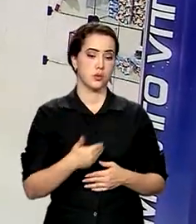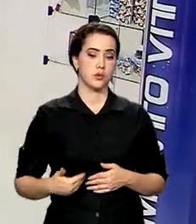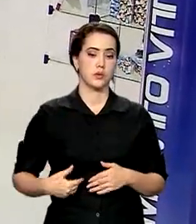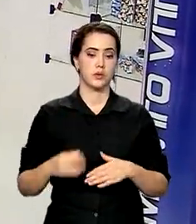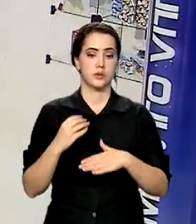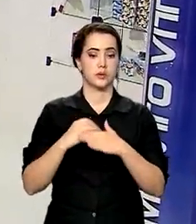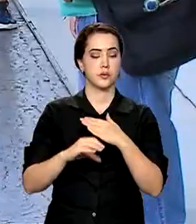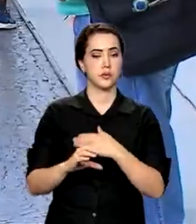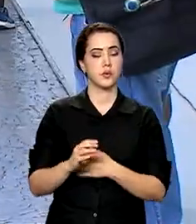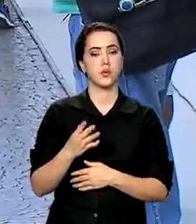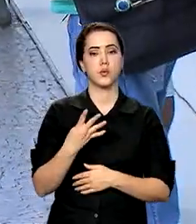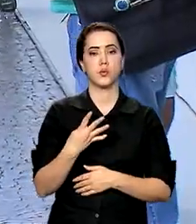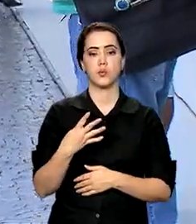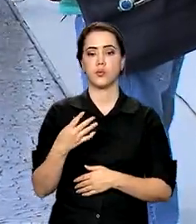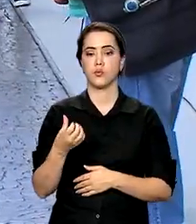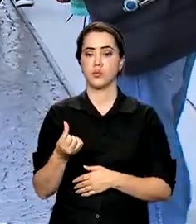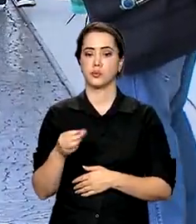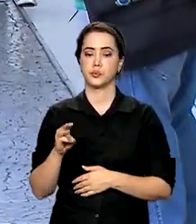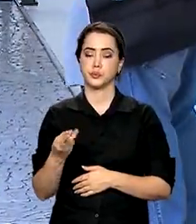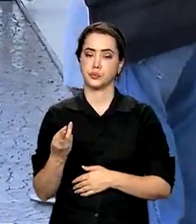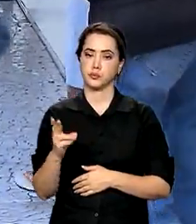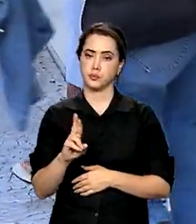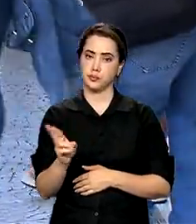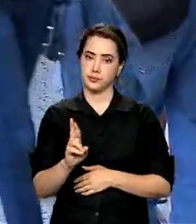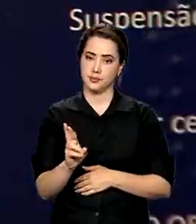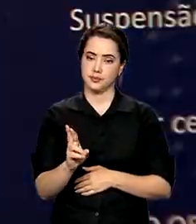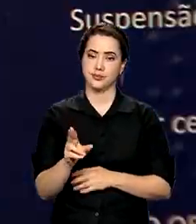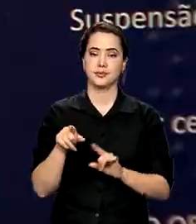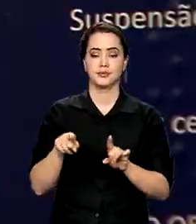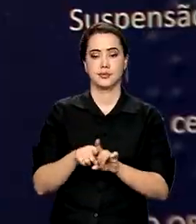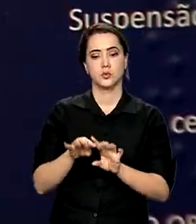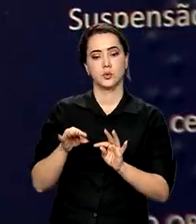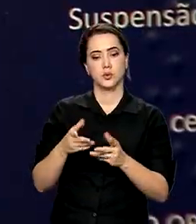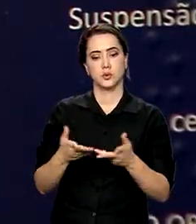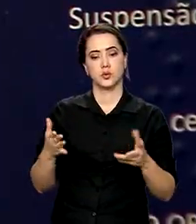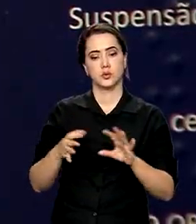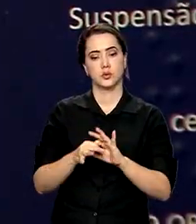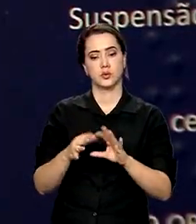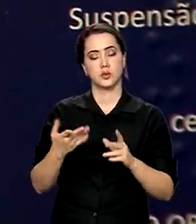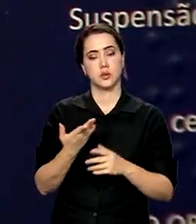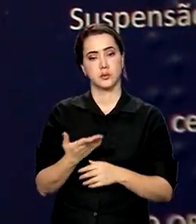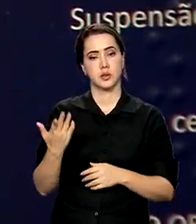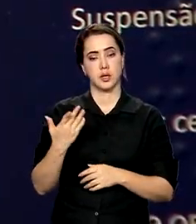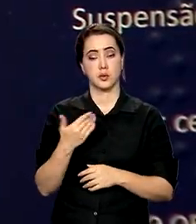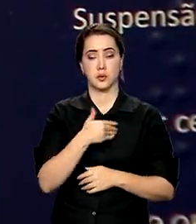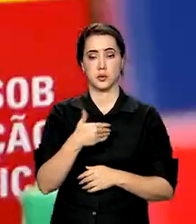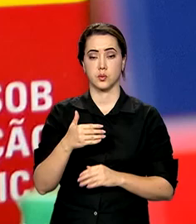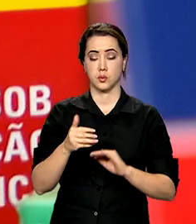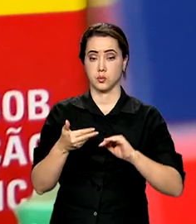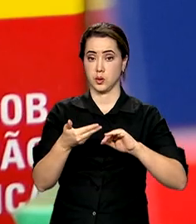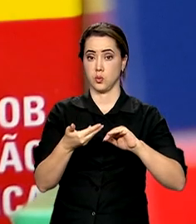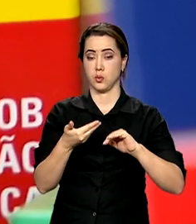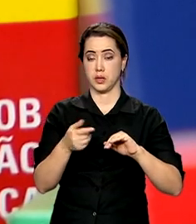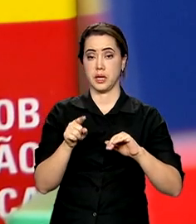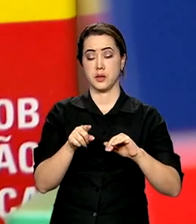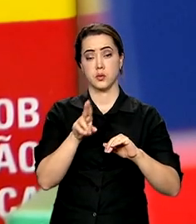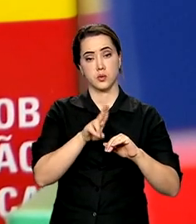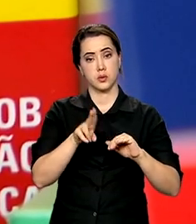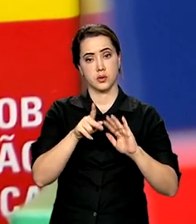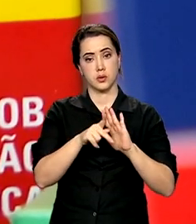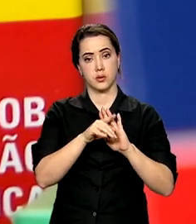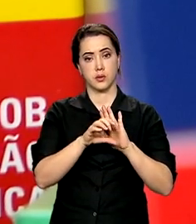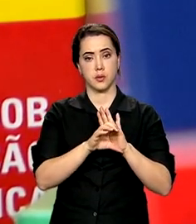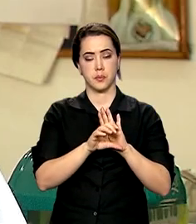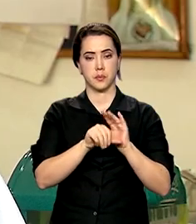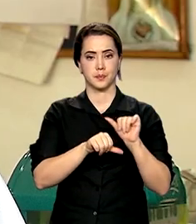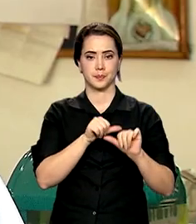investiu 46 milhões e meio de reais do total liberado pelo Congresso Nacional por meio da PEC da